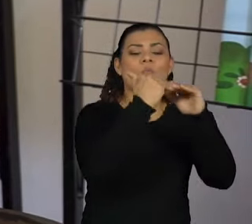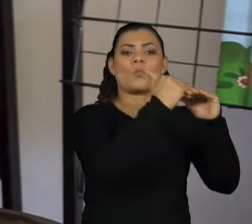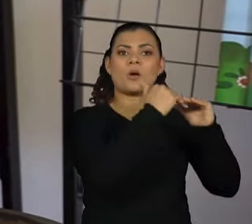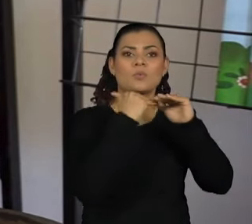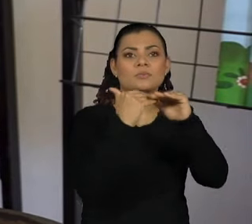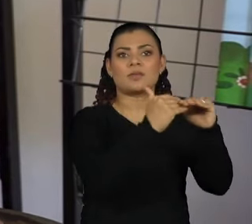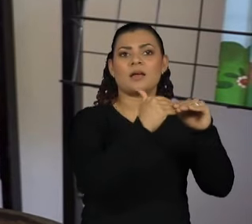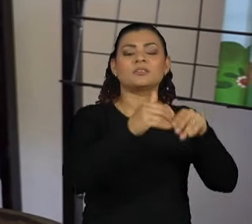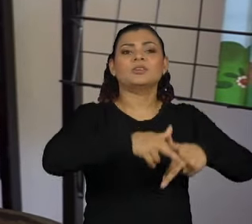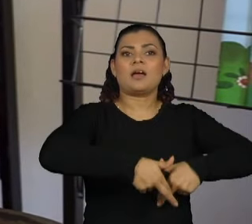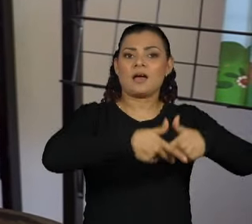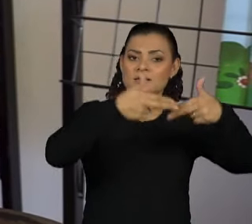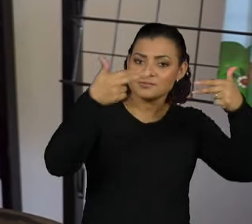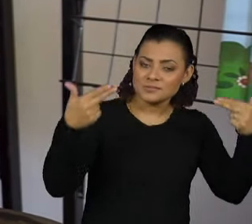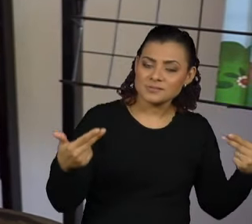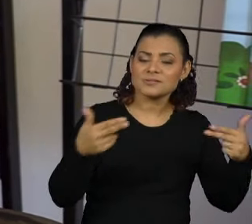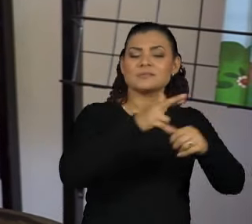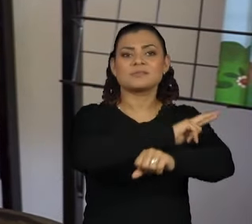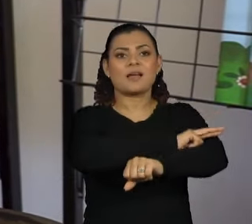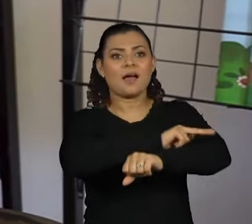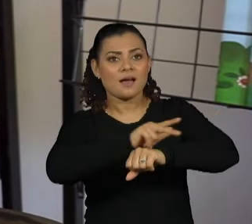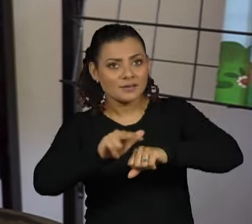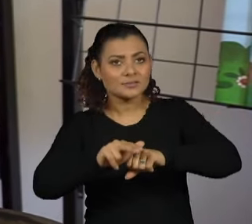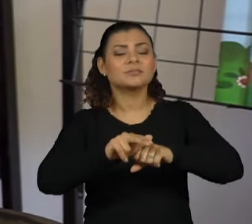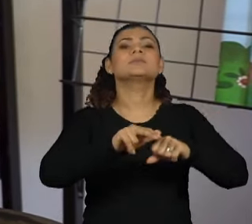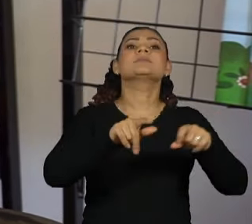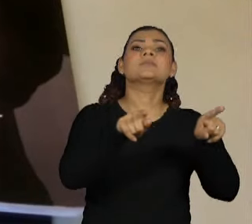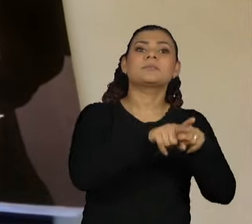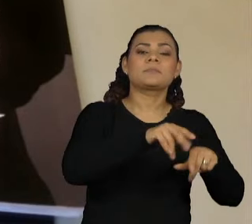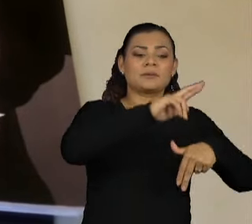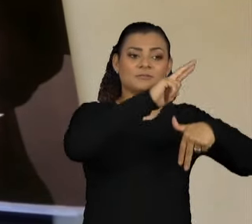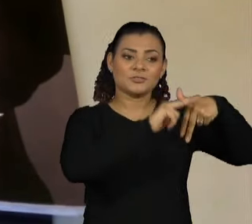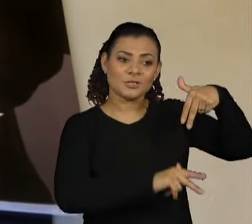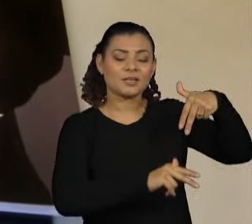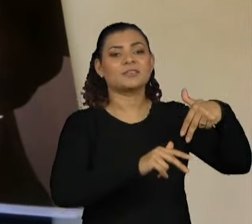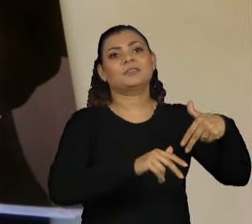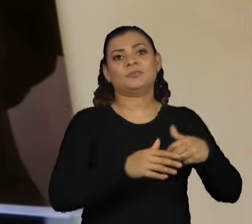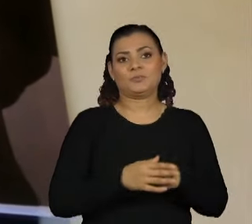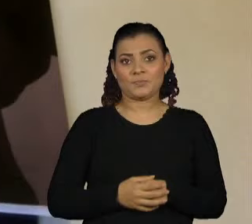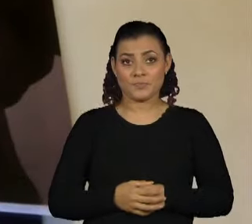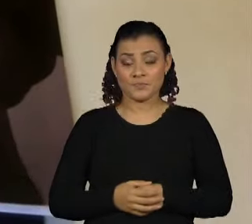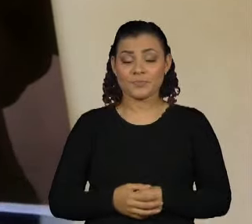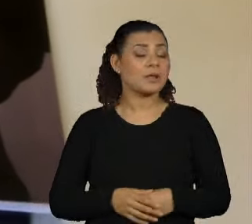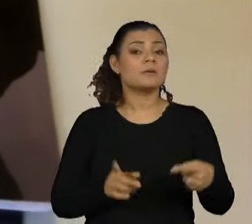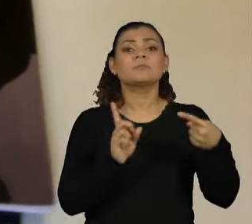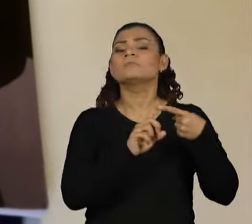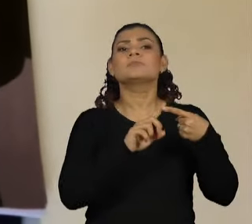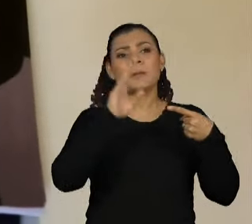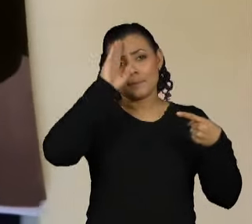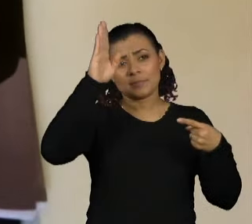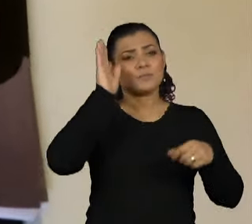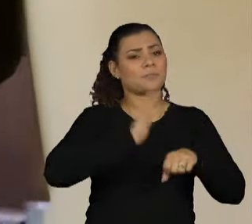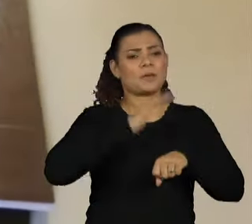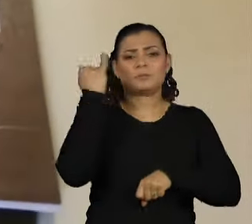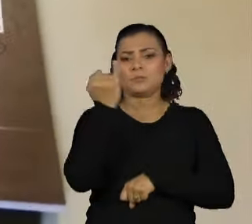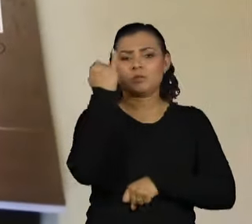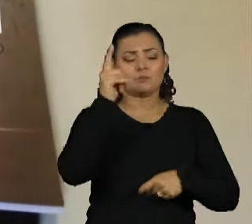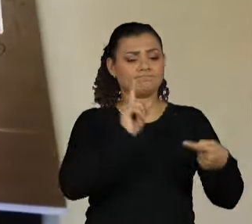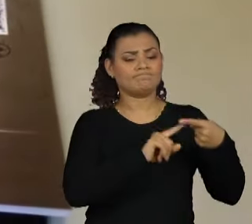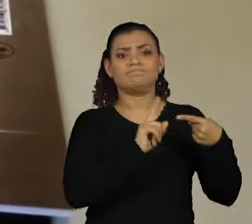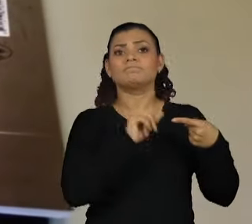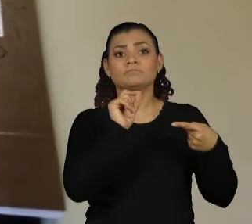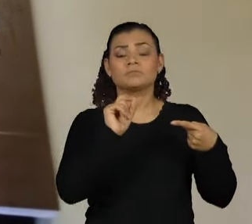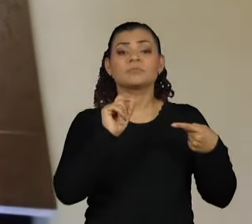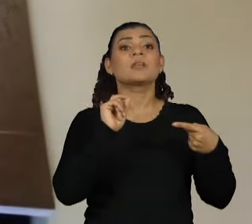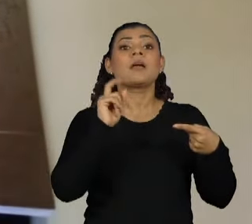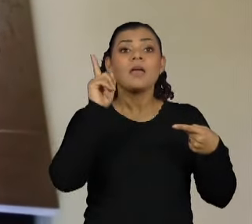racial, de gênero e diversidade. O primeiro, que eu acho que é o mais importante, é que você constrói tudo isso